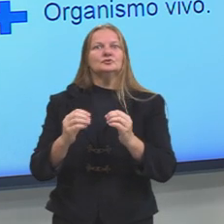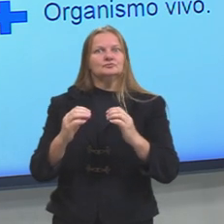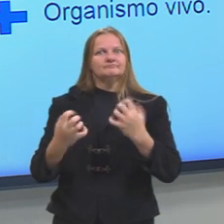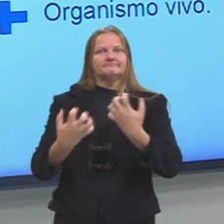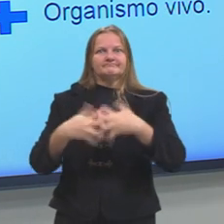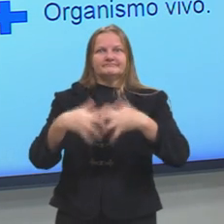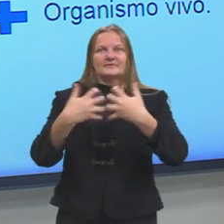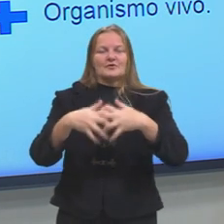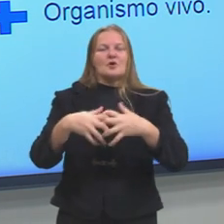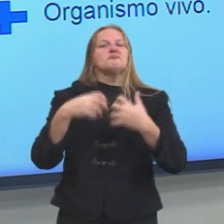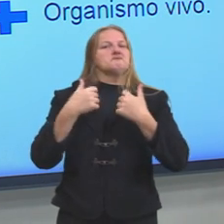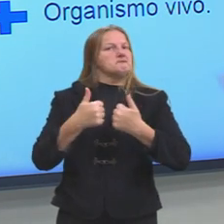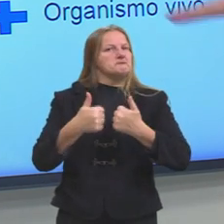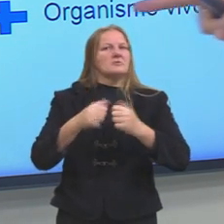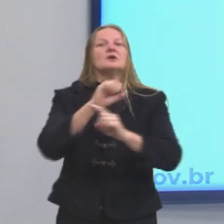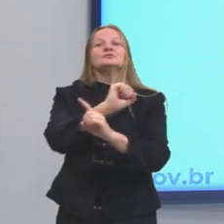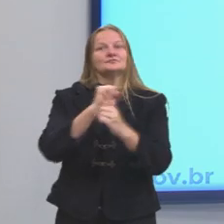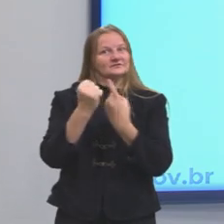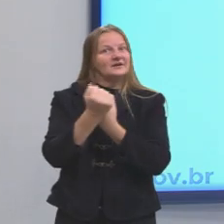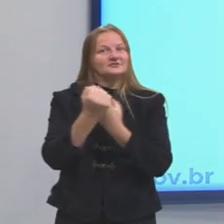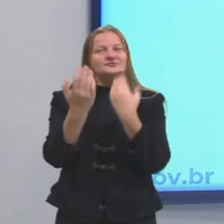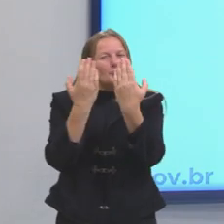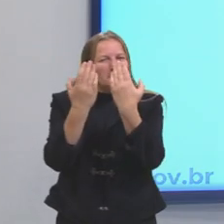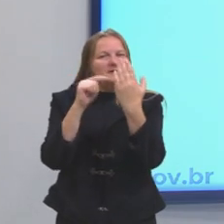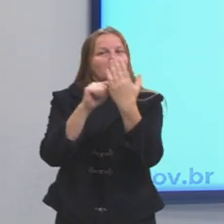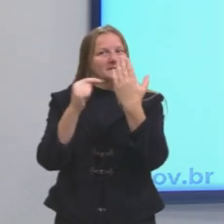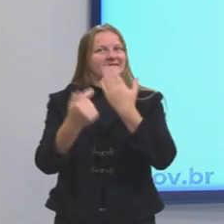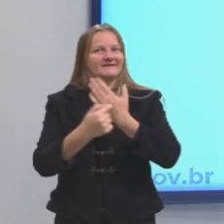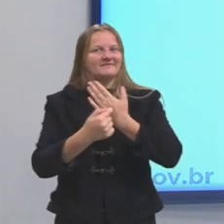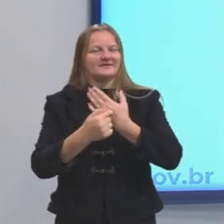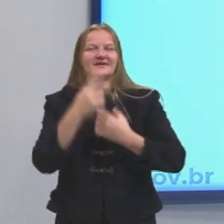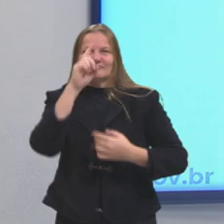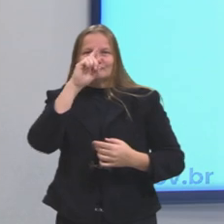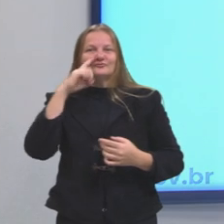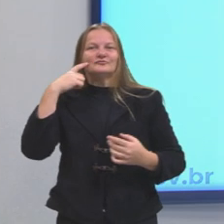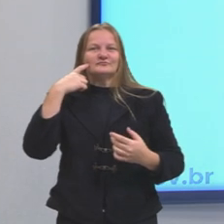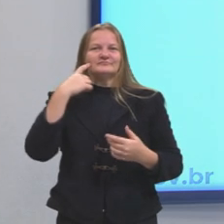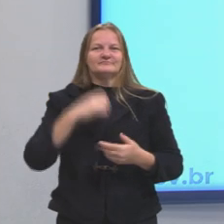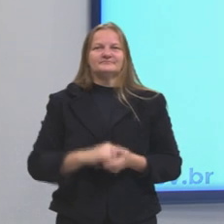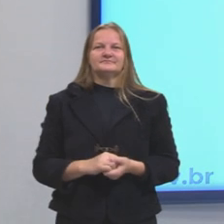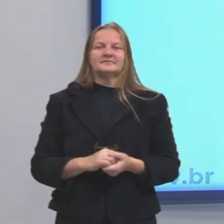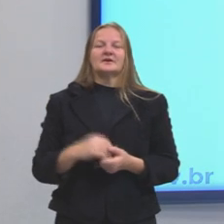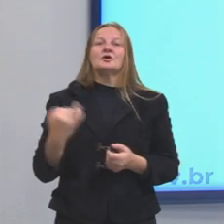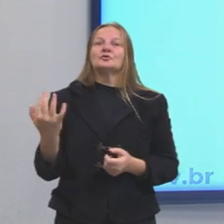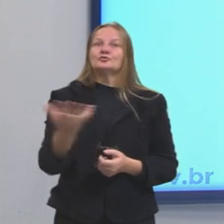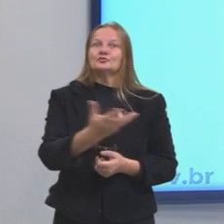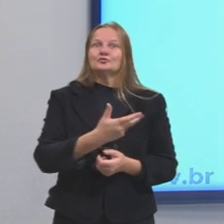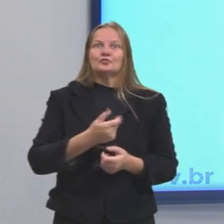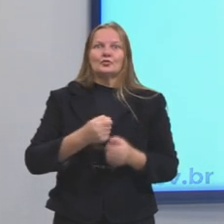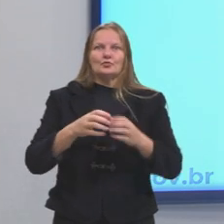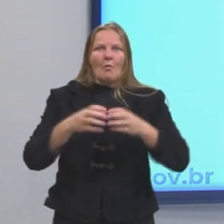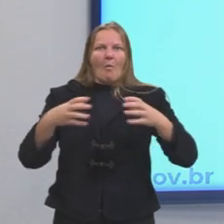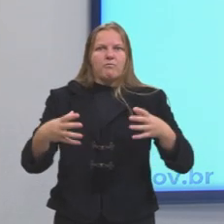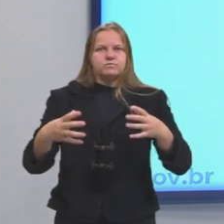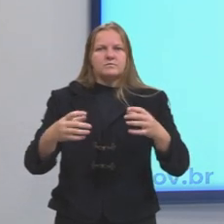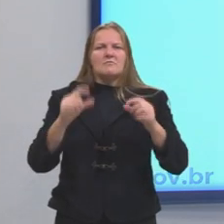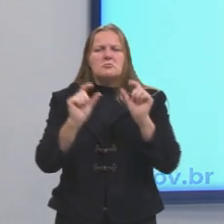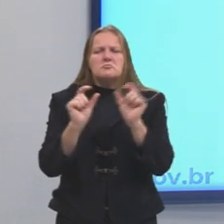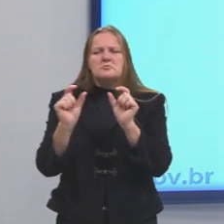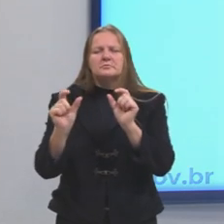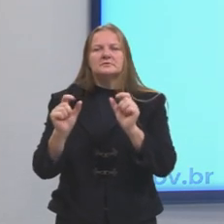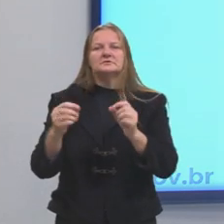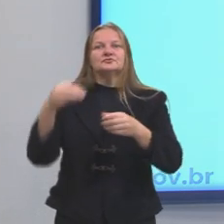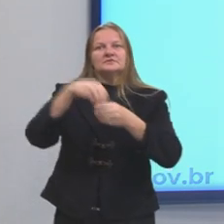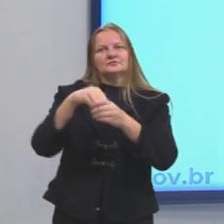essa máquina funciona. Esta é a sociedade pro Durkheim. Por isso, o todo é maior que as partes, mesmo